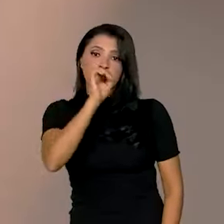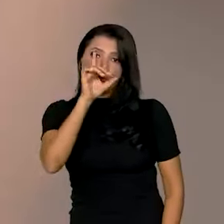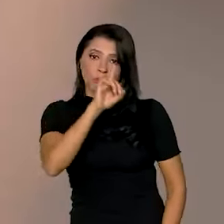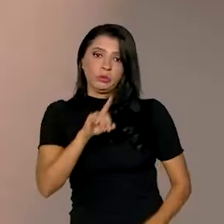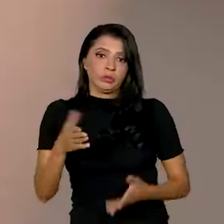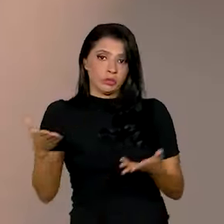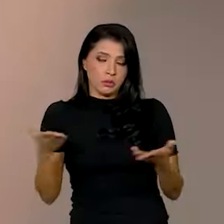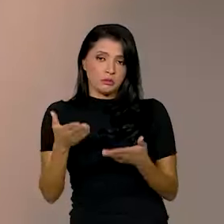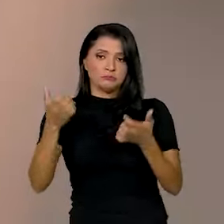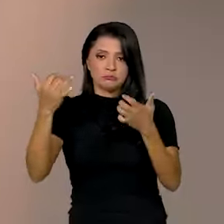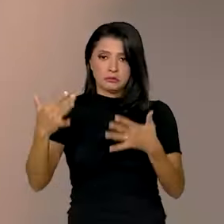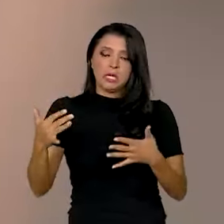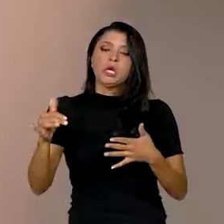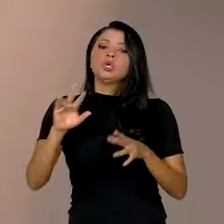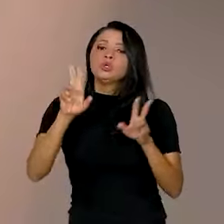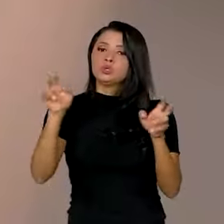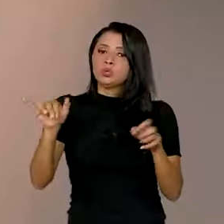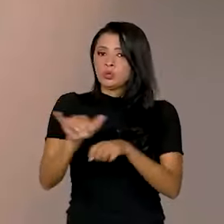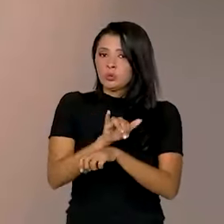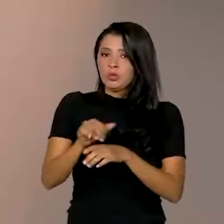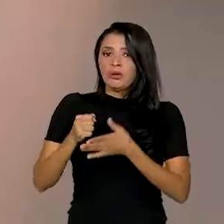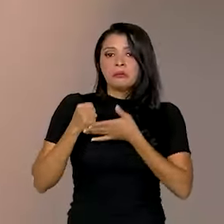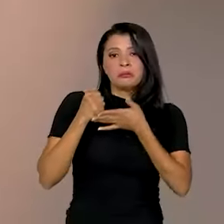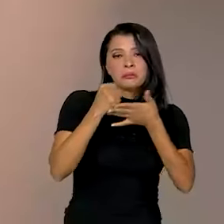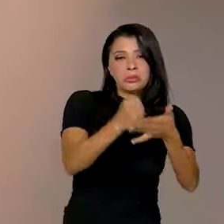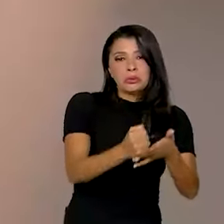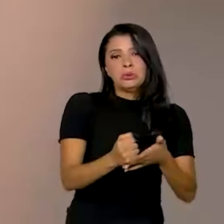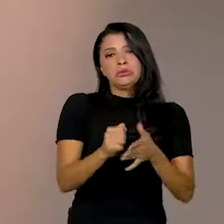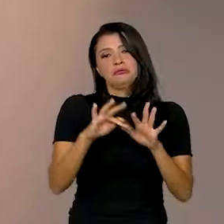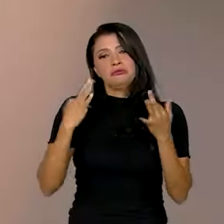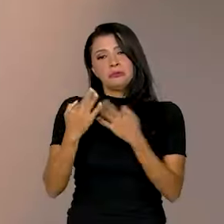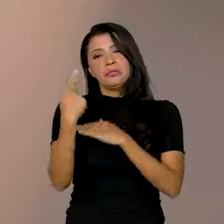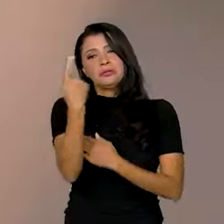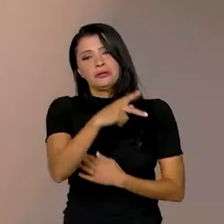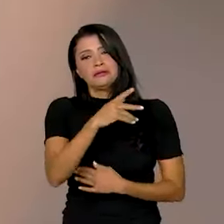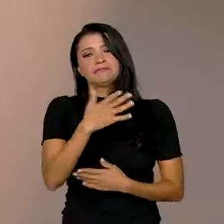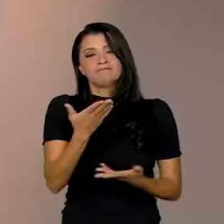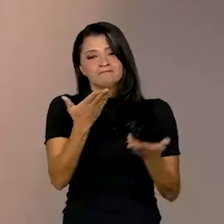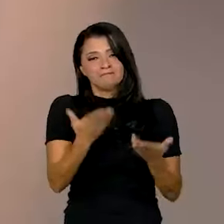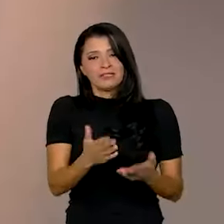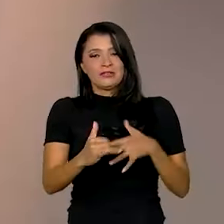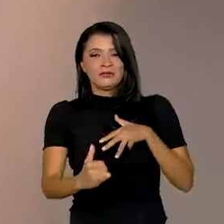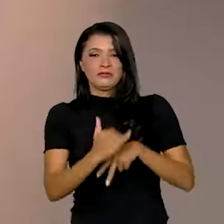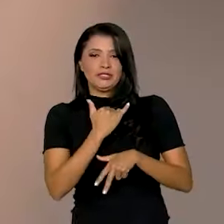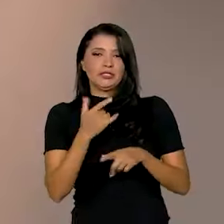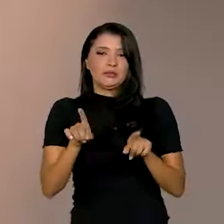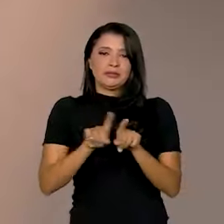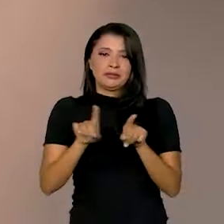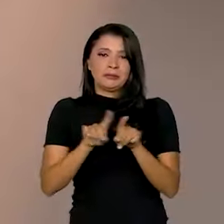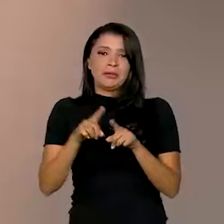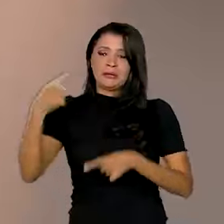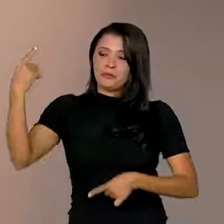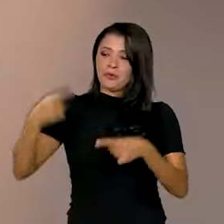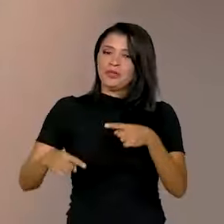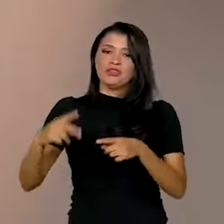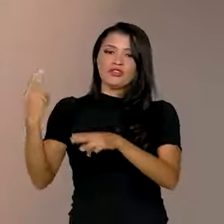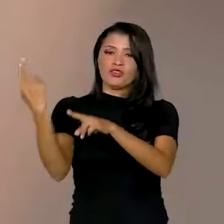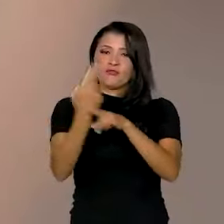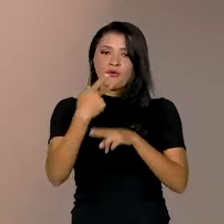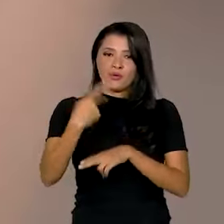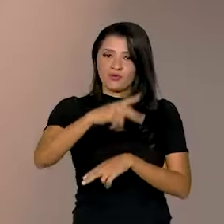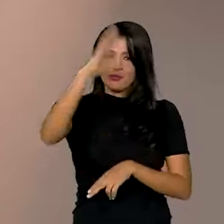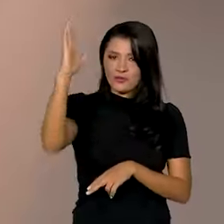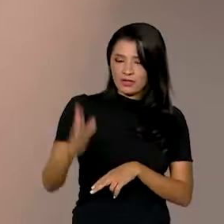Para falar das medidas do governo em apoio aos familiares das vítimas e fazer um balanço da política de reforma agrária no país,